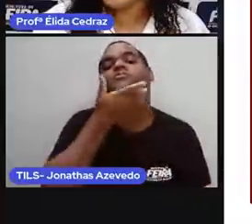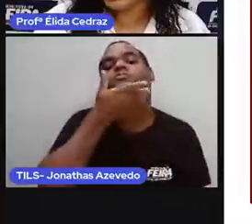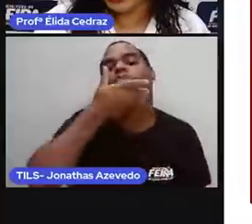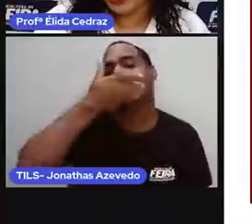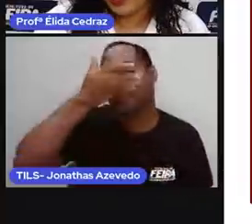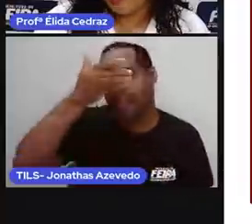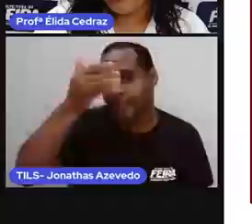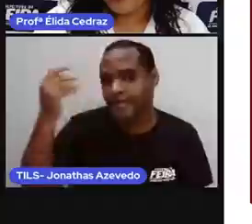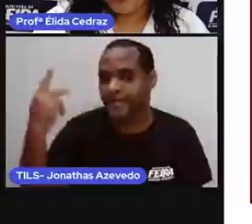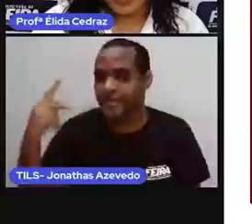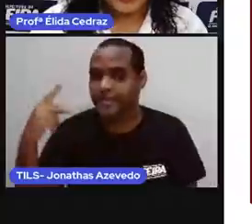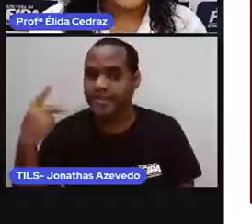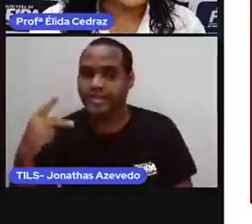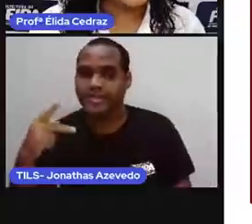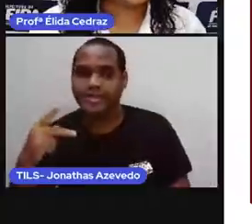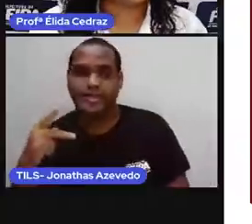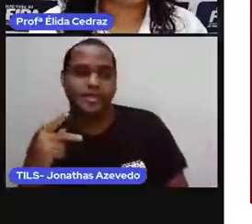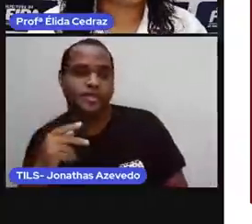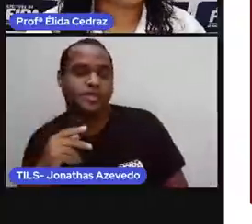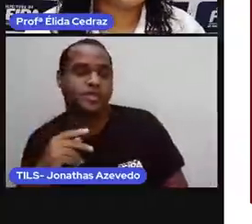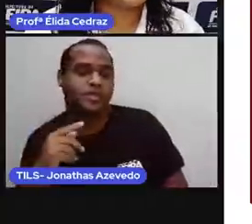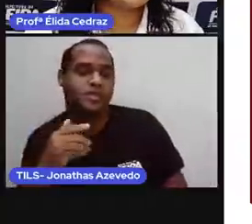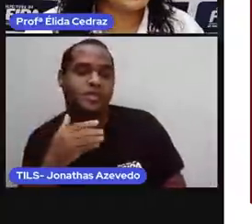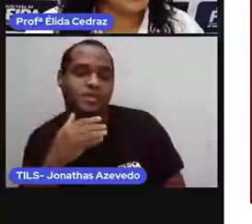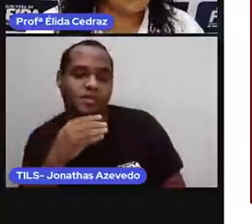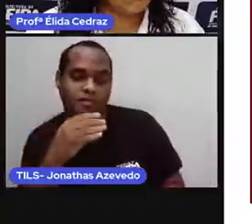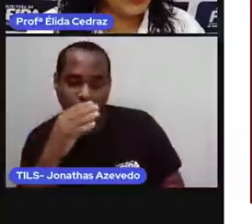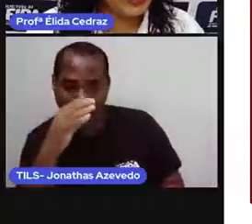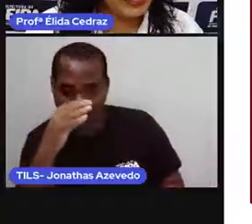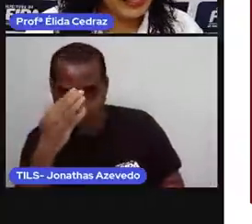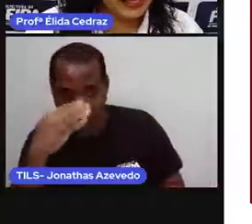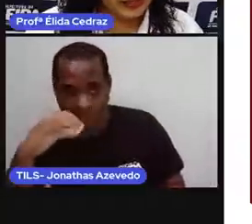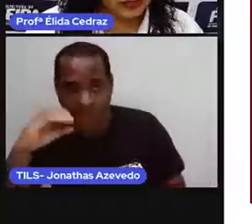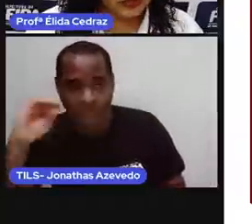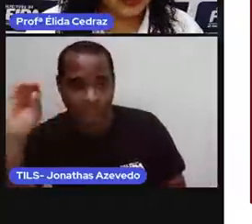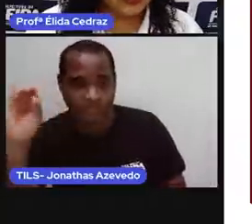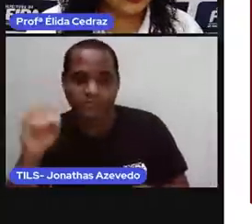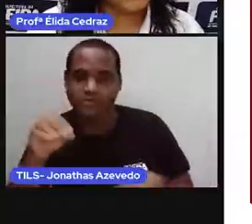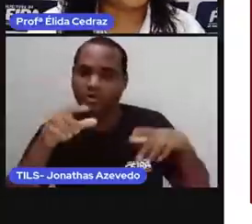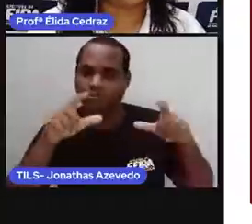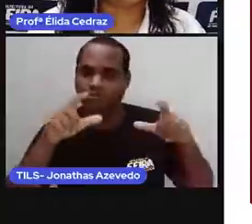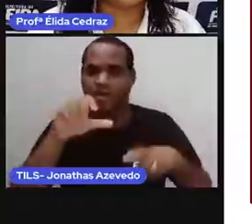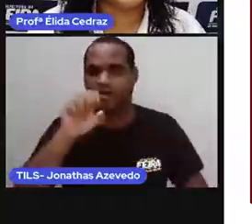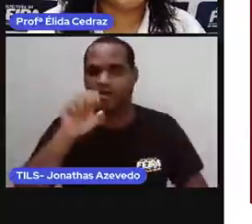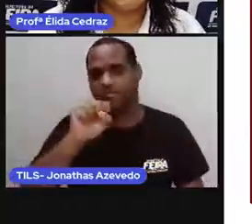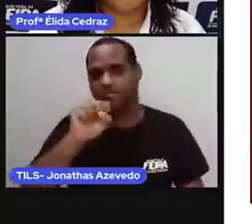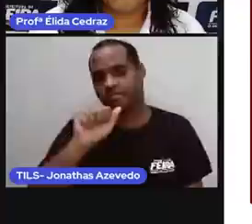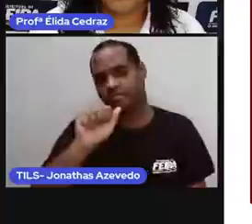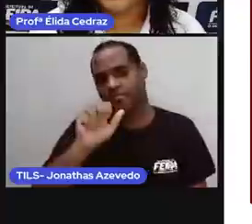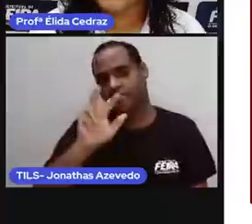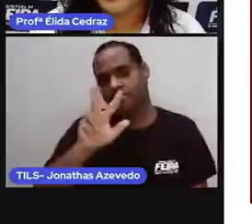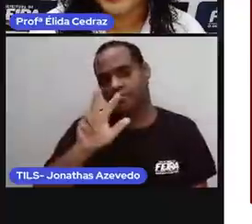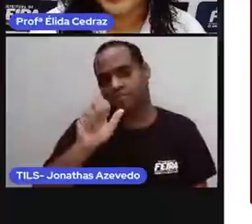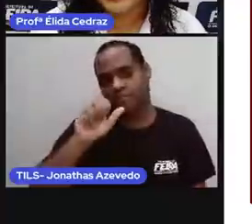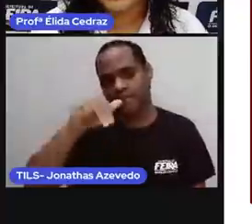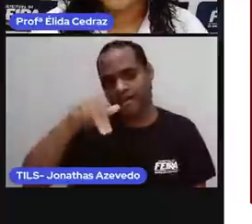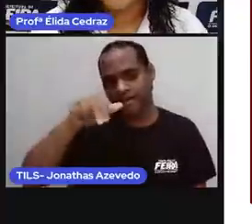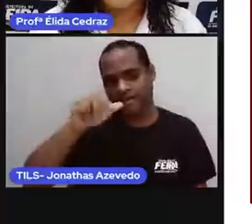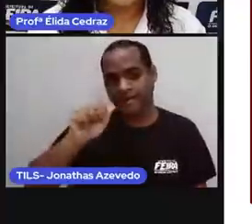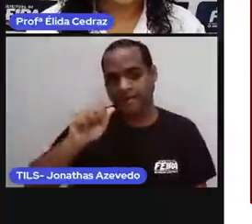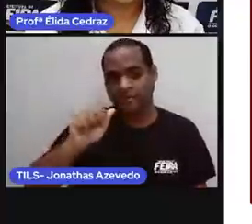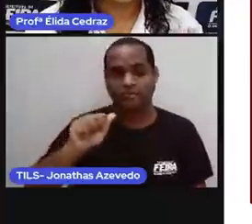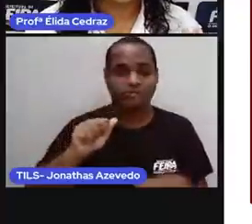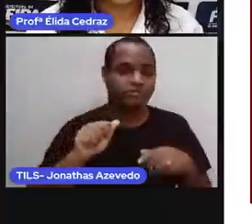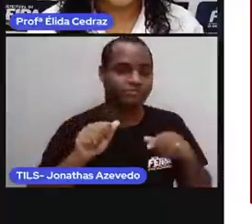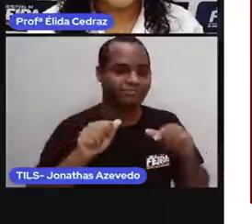a girafa, eles vivem na savana. Quando você vê o filme do Rei Leão,